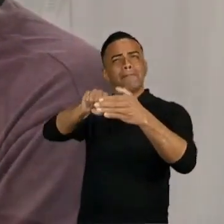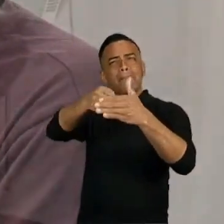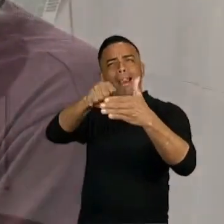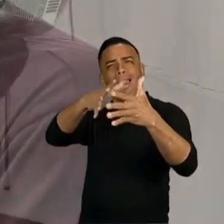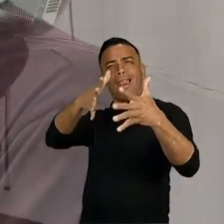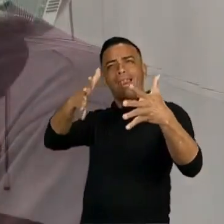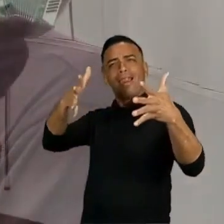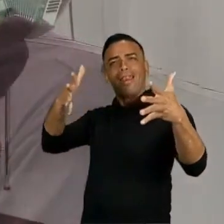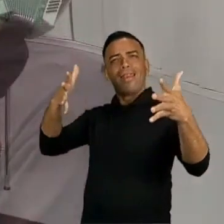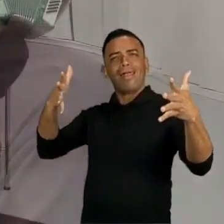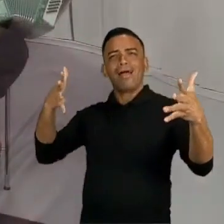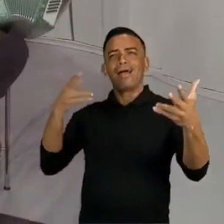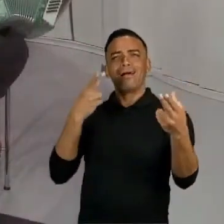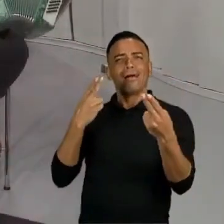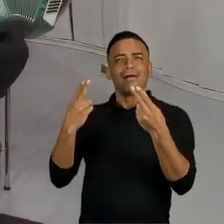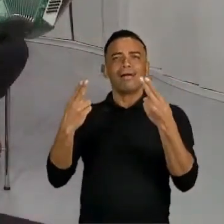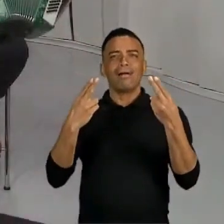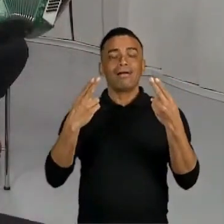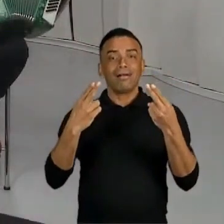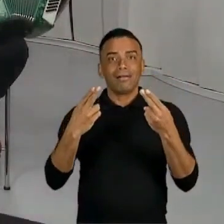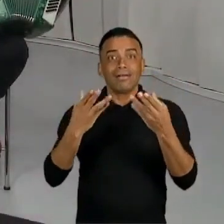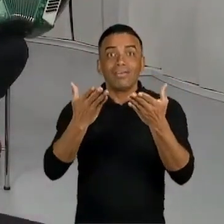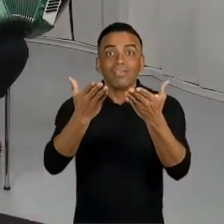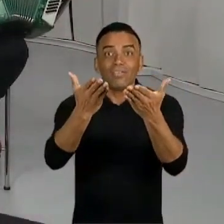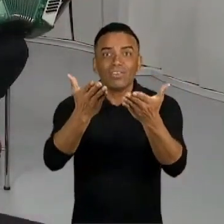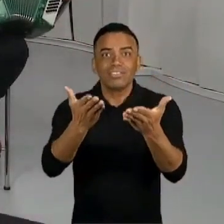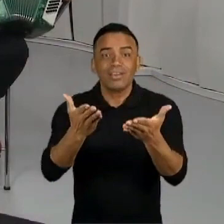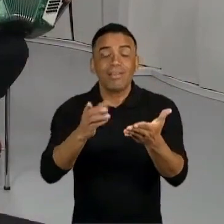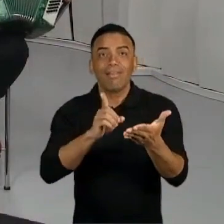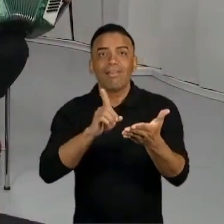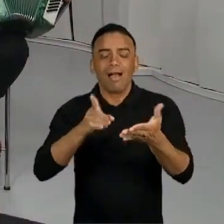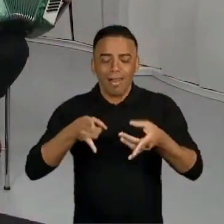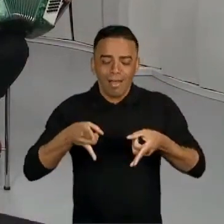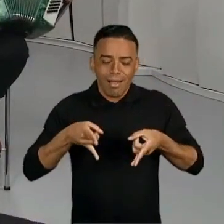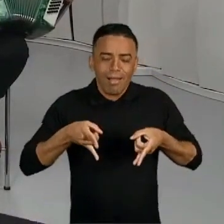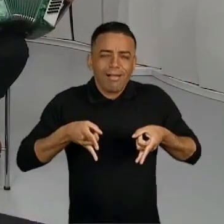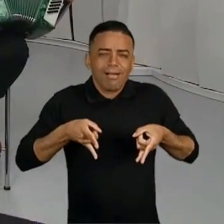Um você na cama.